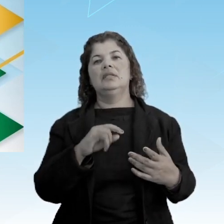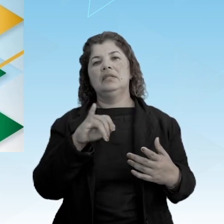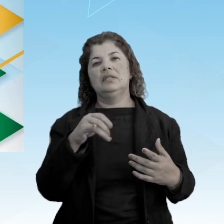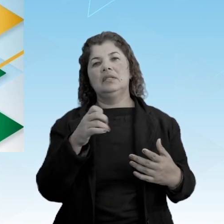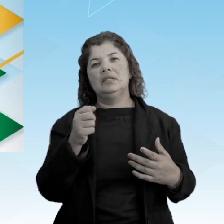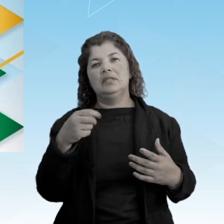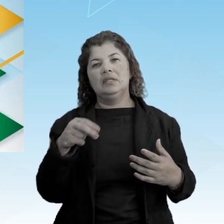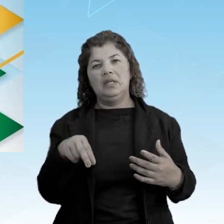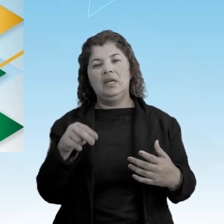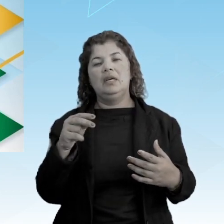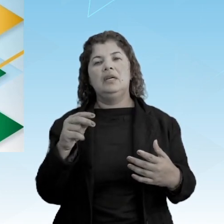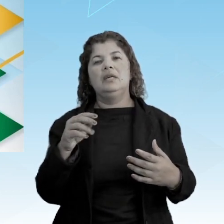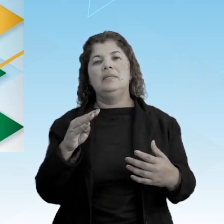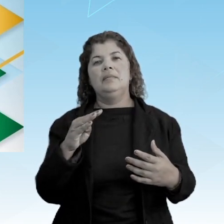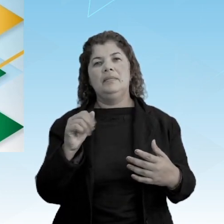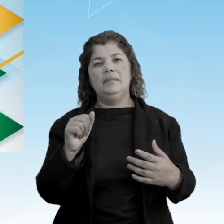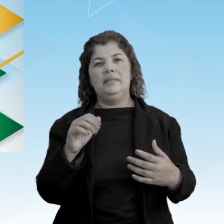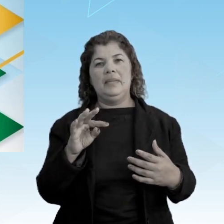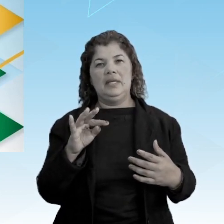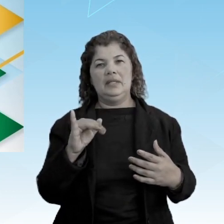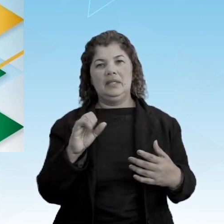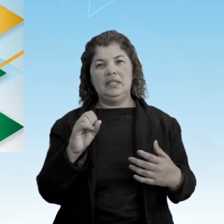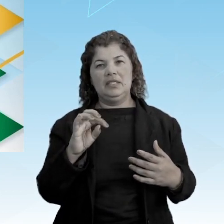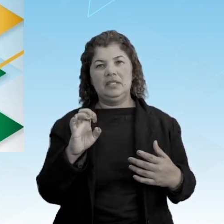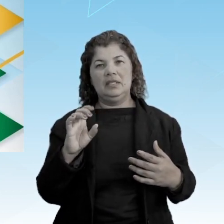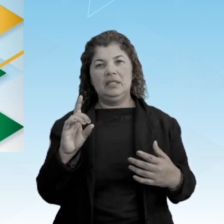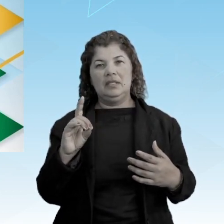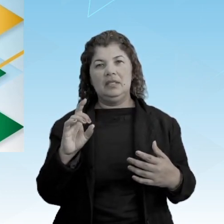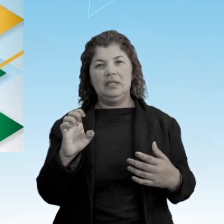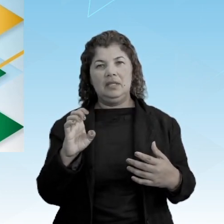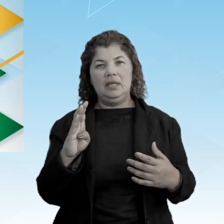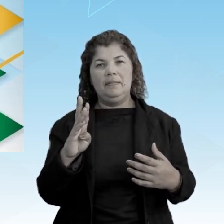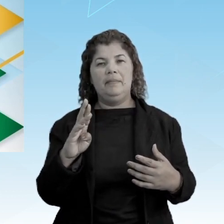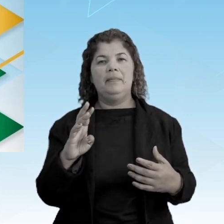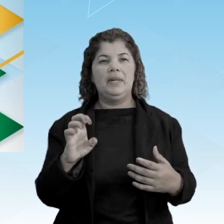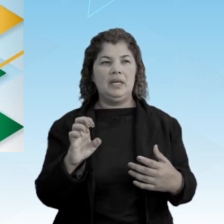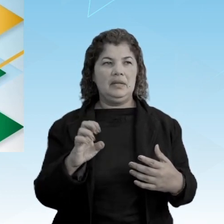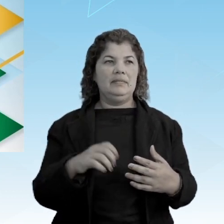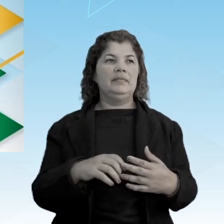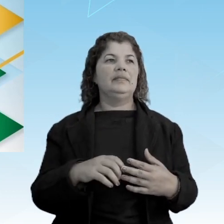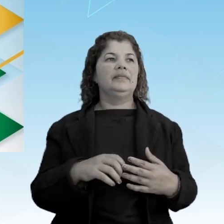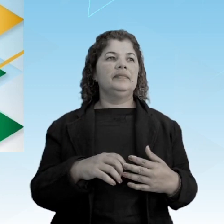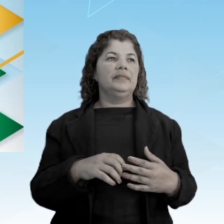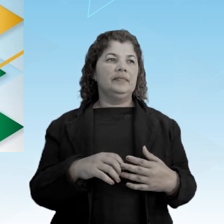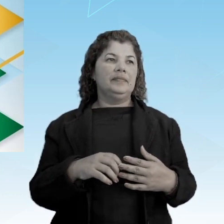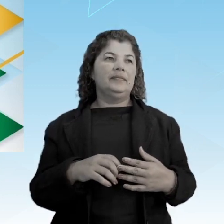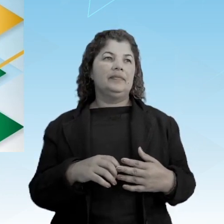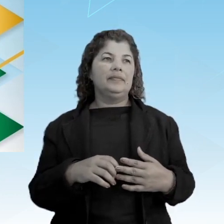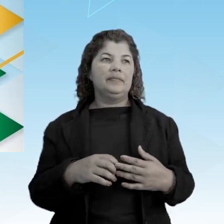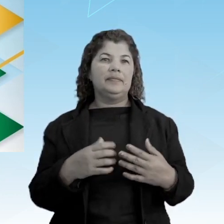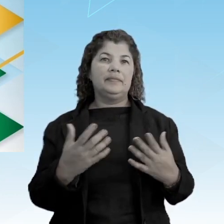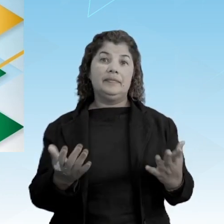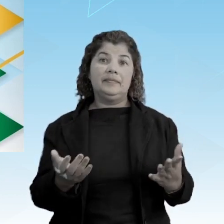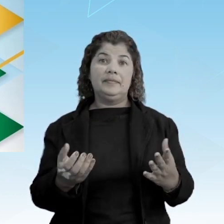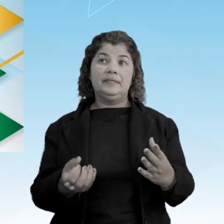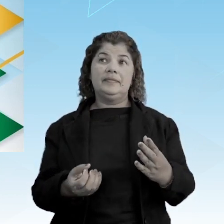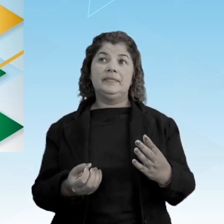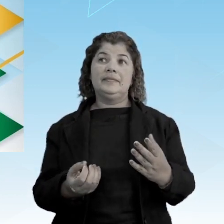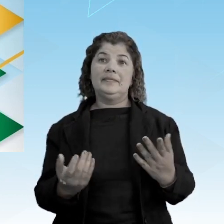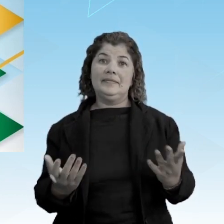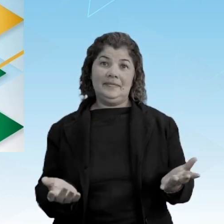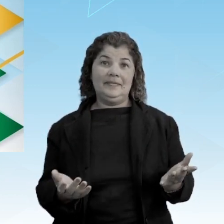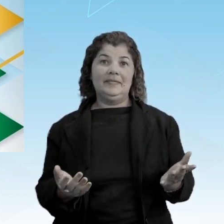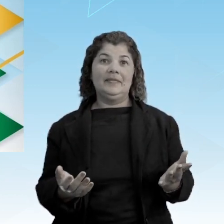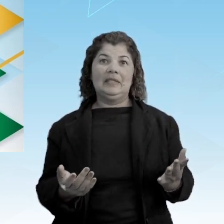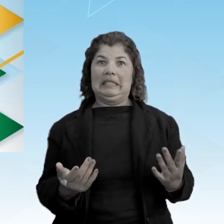-Baptiste de Brás, né? Jean-Baptiste de Brás. Então, aí surge aí, não, mas nada era